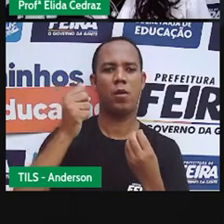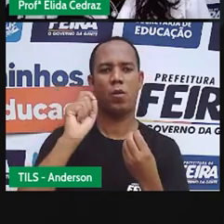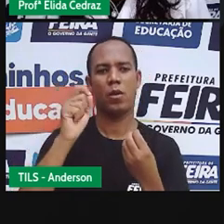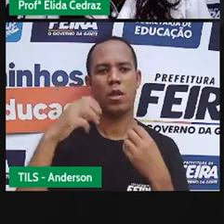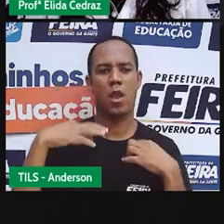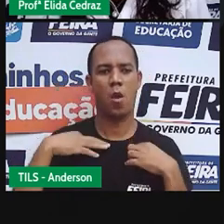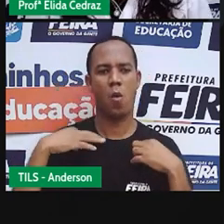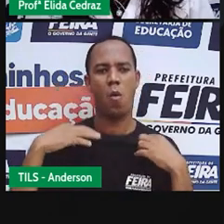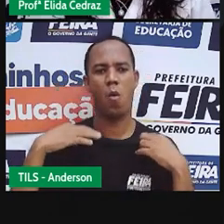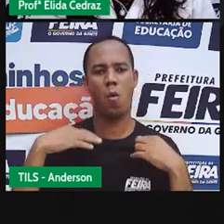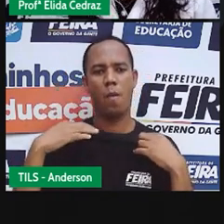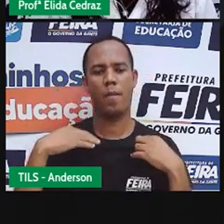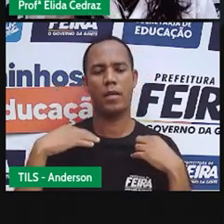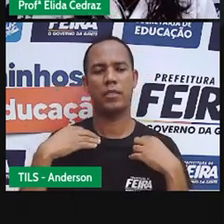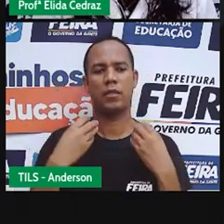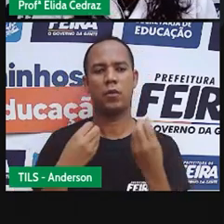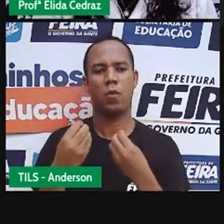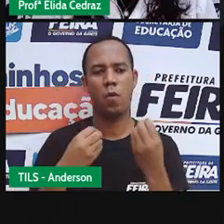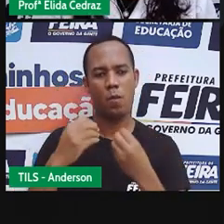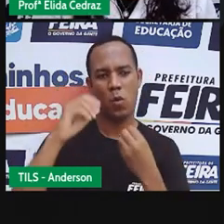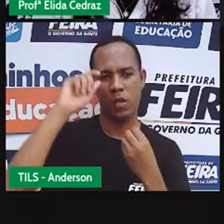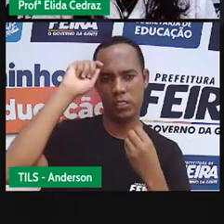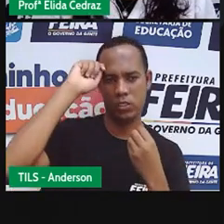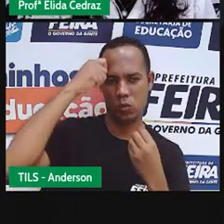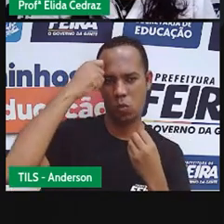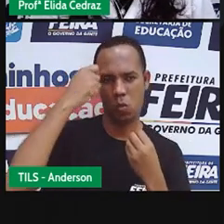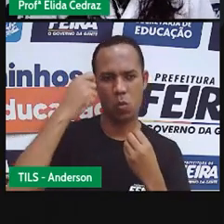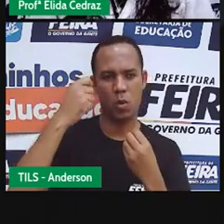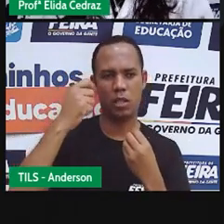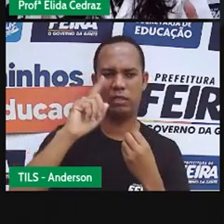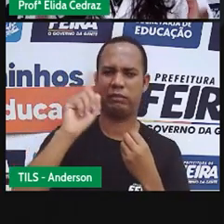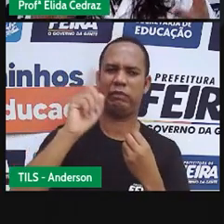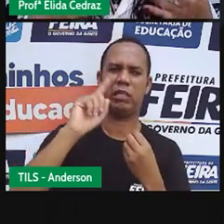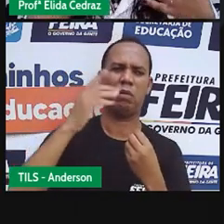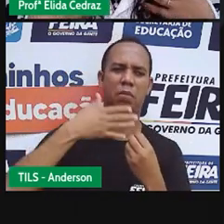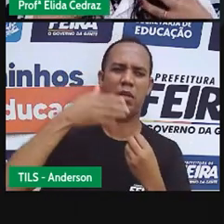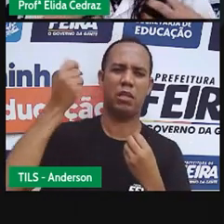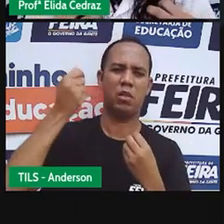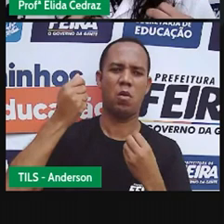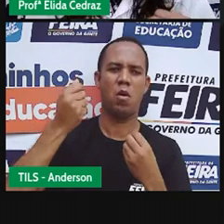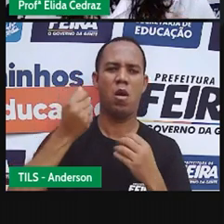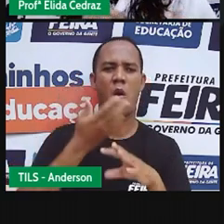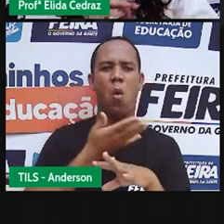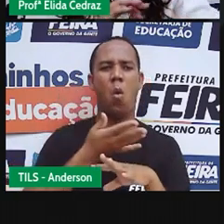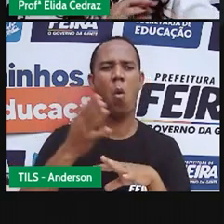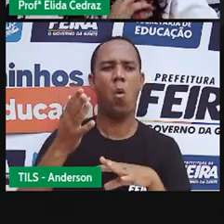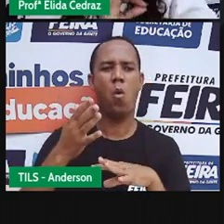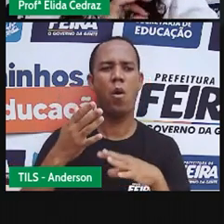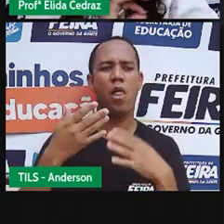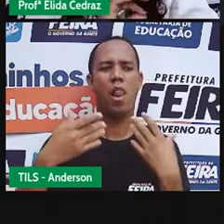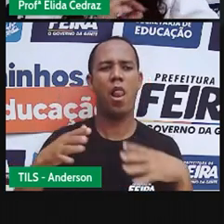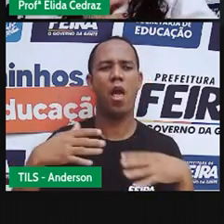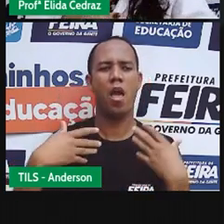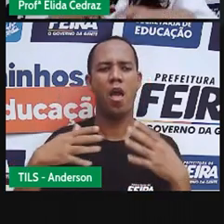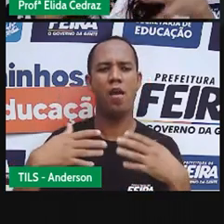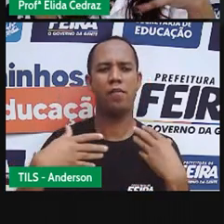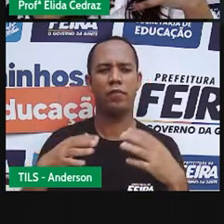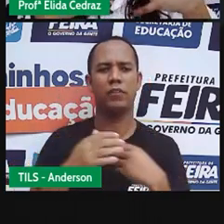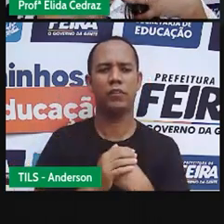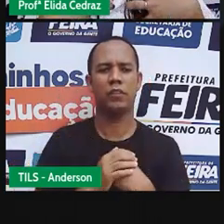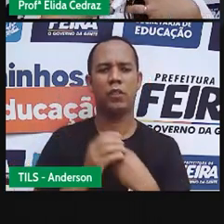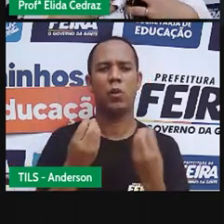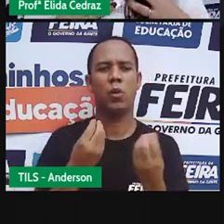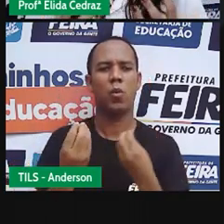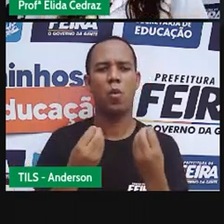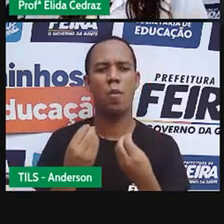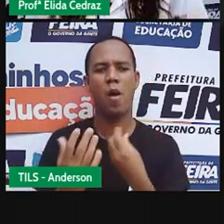roupas claras. Quanto mais escura a sua roupa, mais calor aquela cor vai